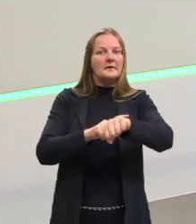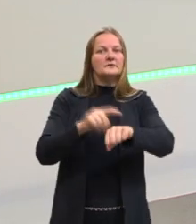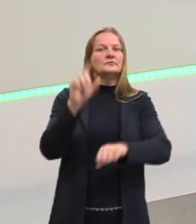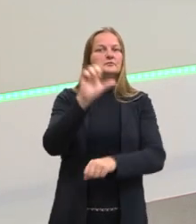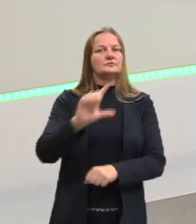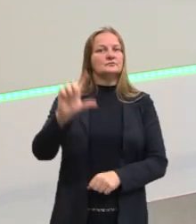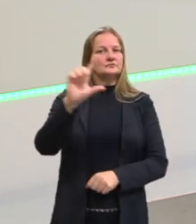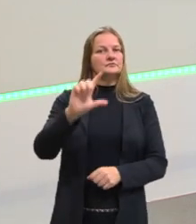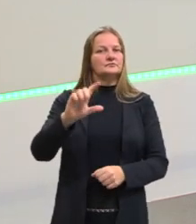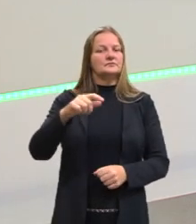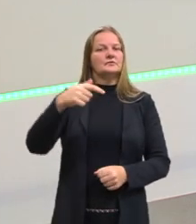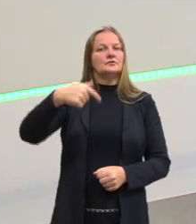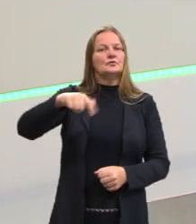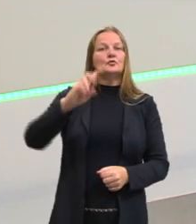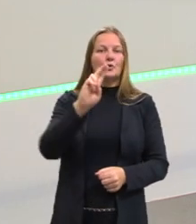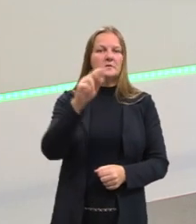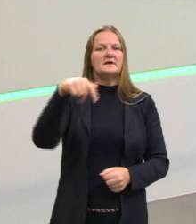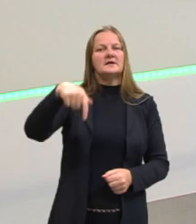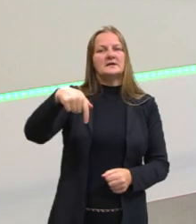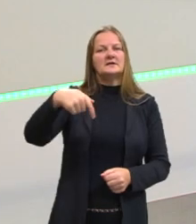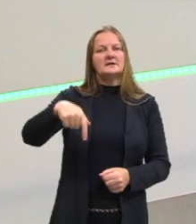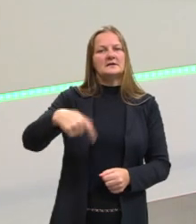que é o quinhentismo no Brasil.